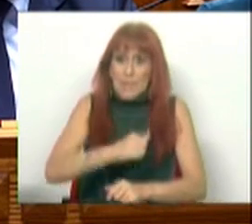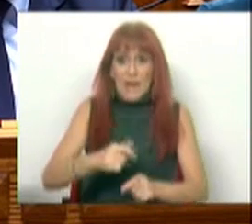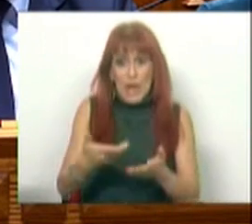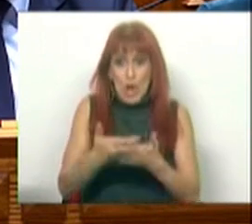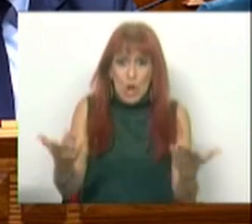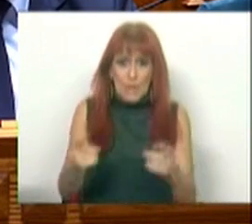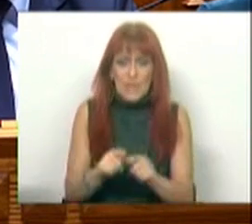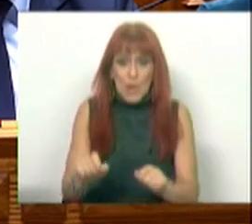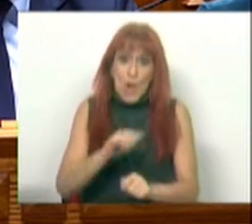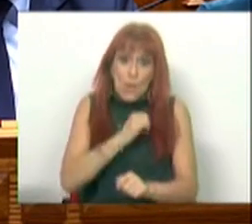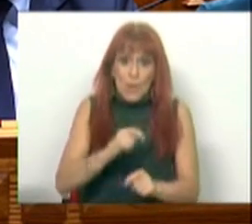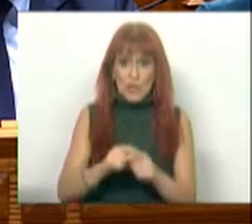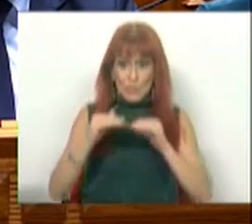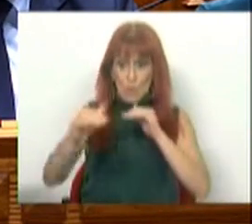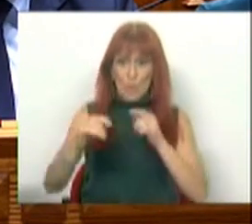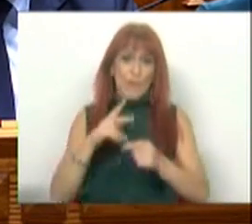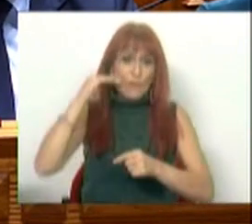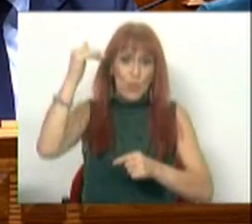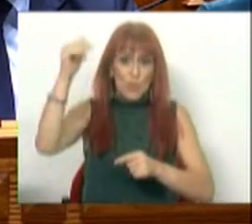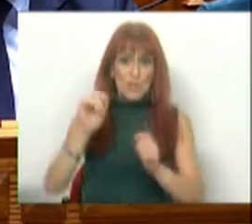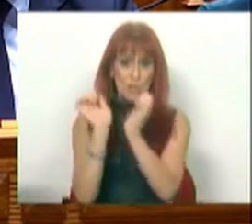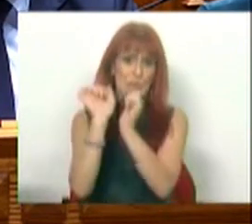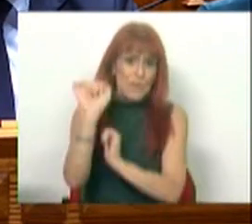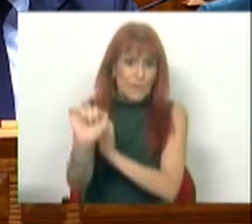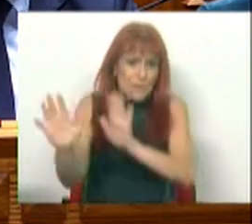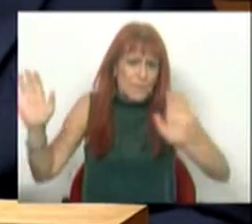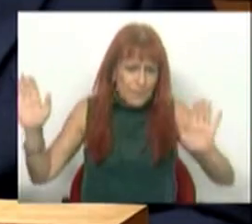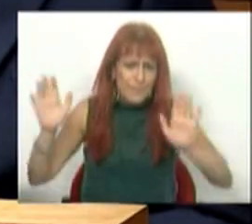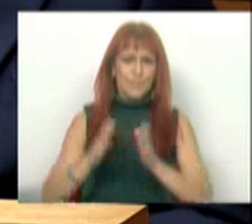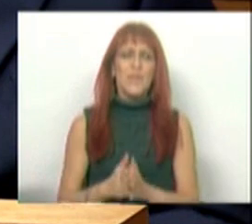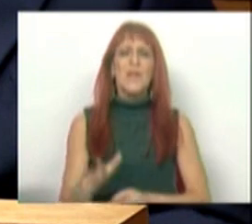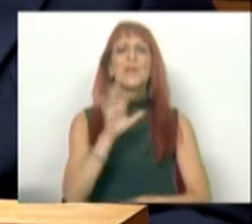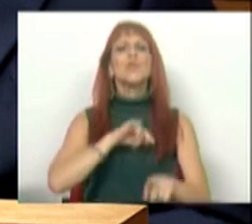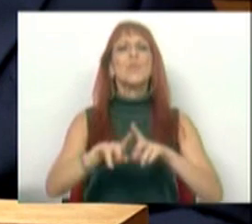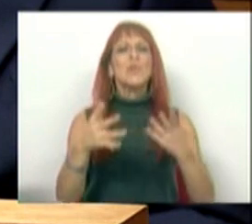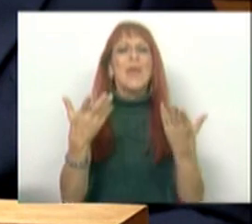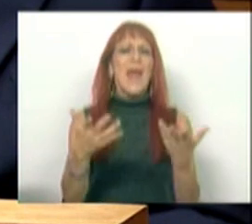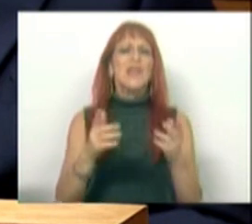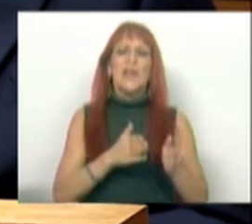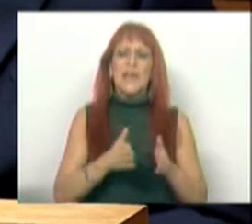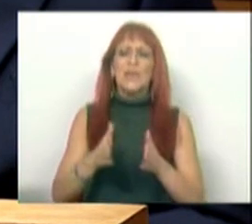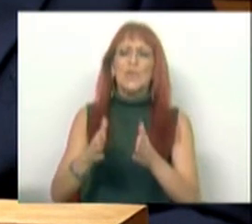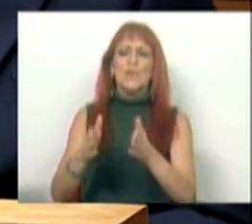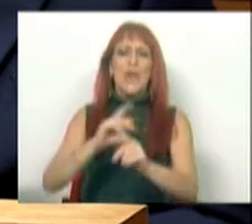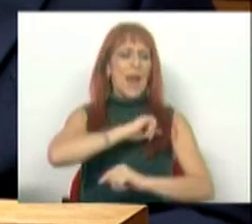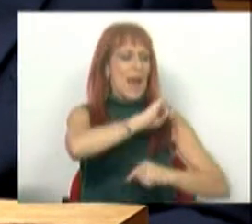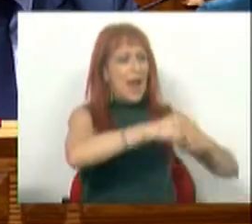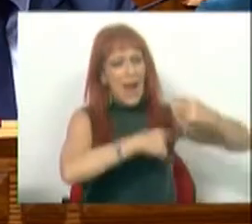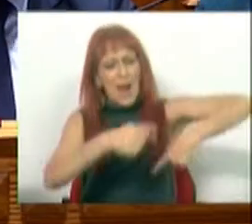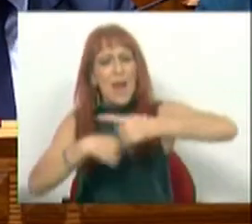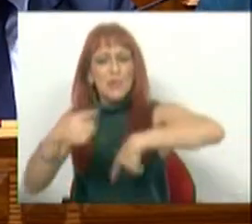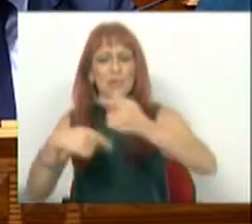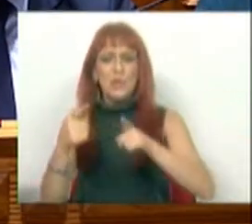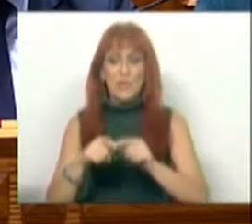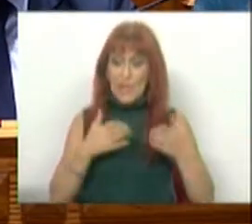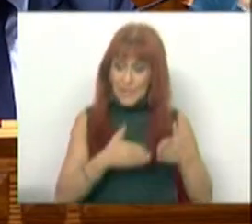a economia, assim o permita a sustentabilidade futura da segurança social. Sr. Deputado, esta trajetória destes anos tem